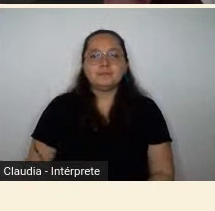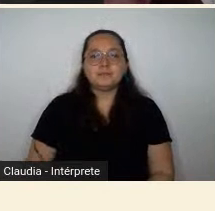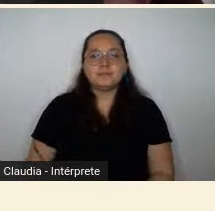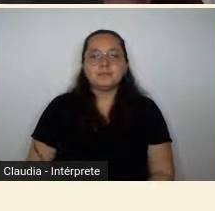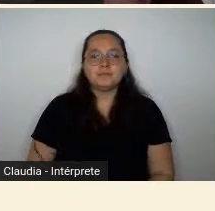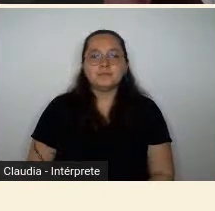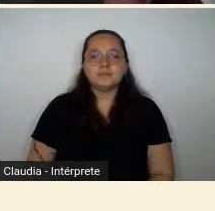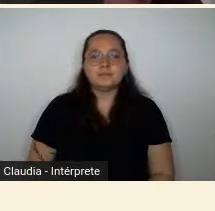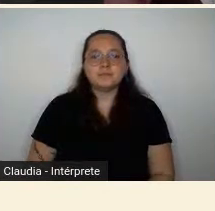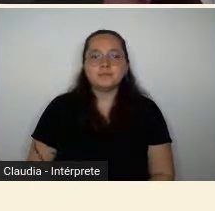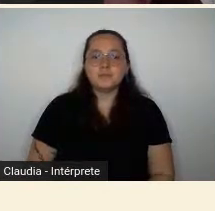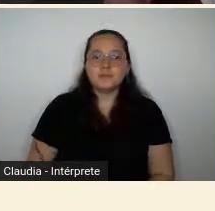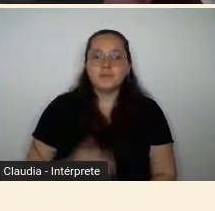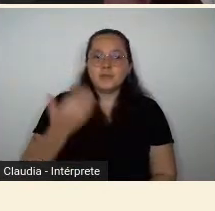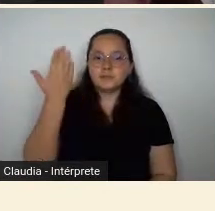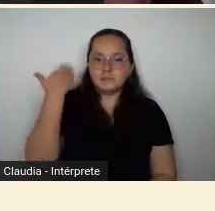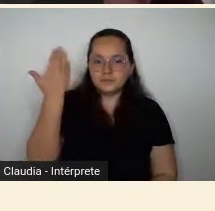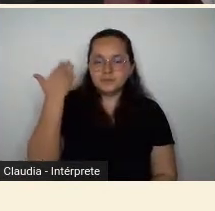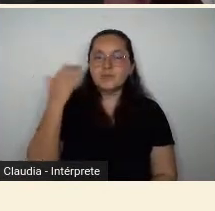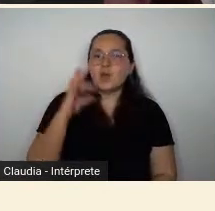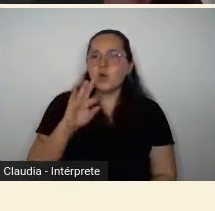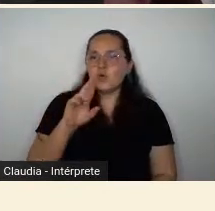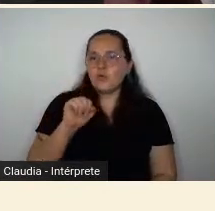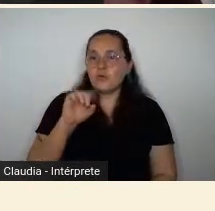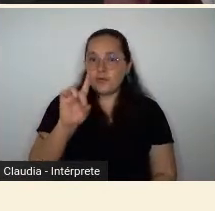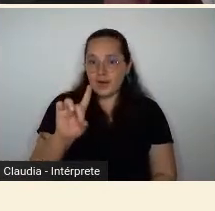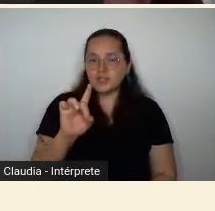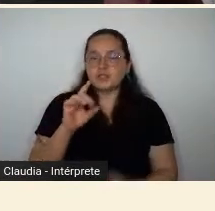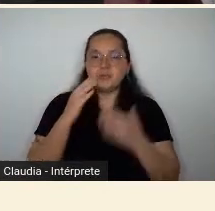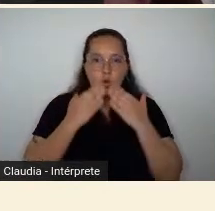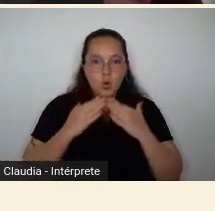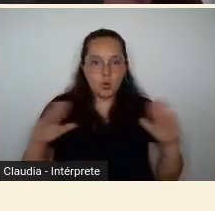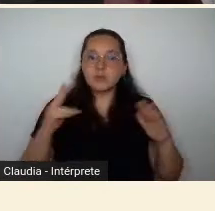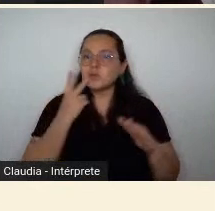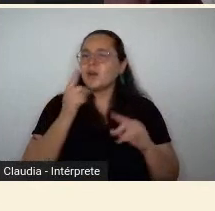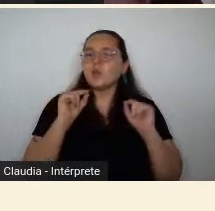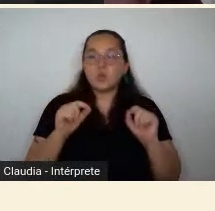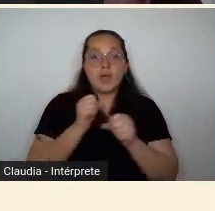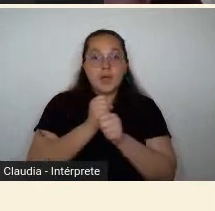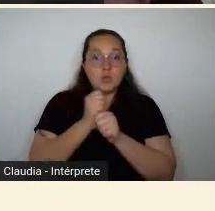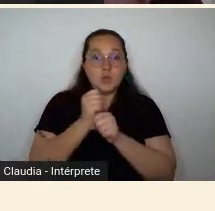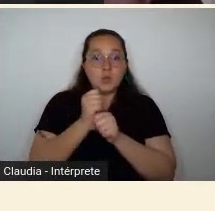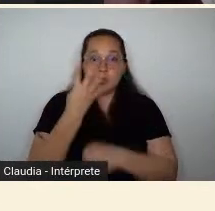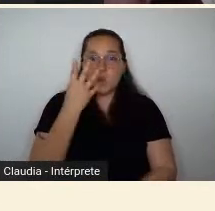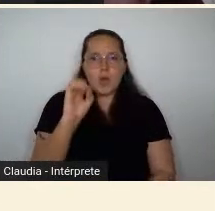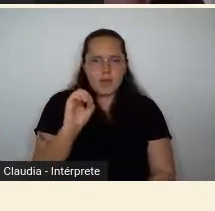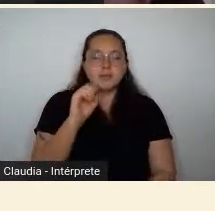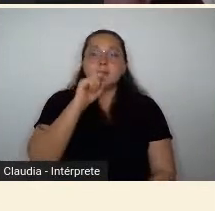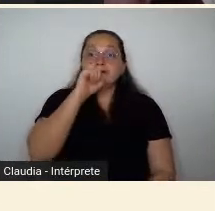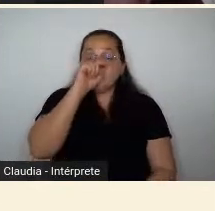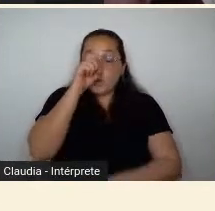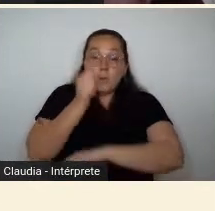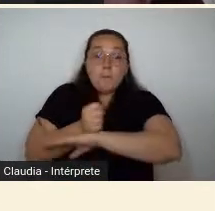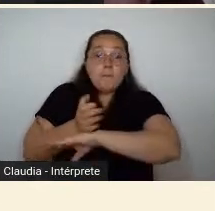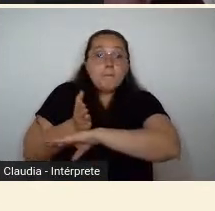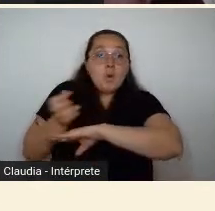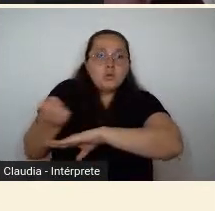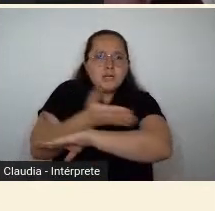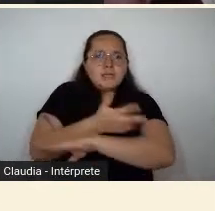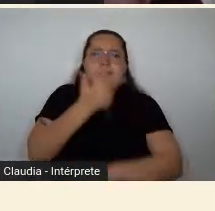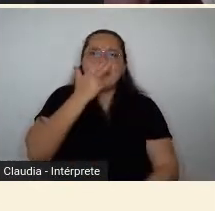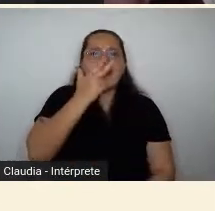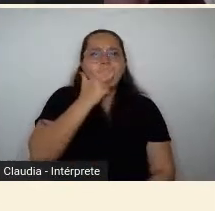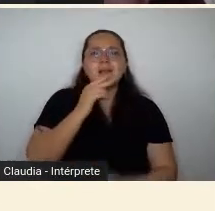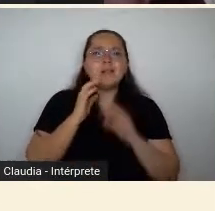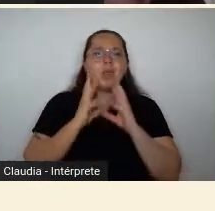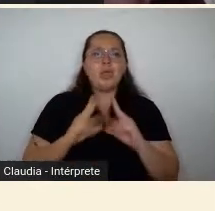abriu o evento comentando que, nos anos 40, o modernismo parecia estar morto, né, enfim, que esse lugar de centralidade dos